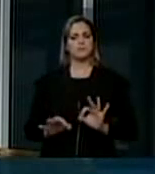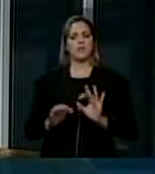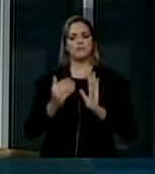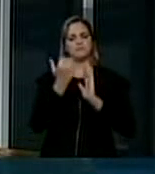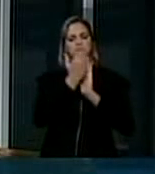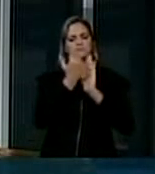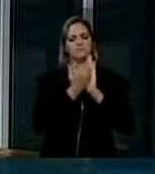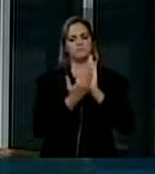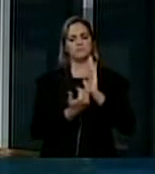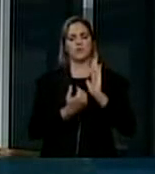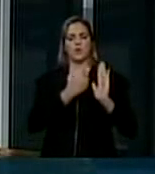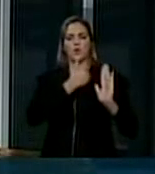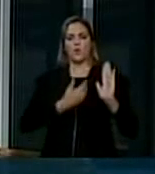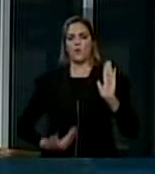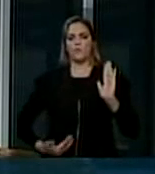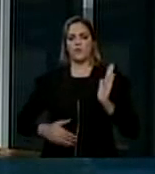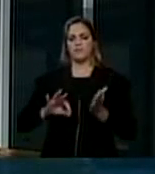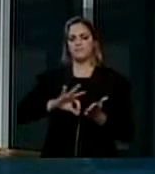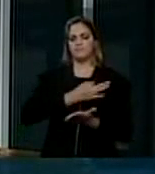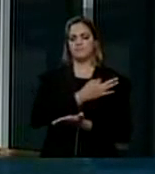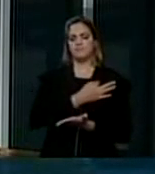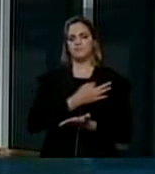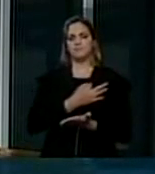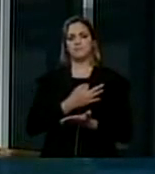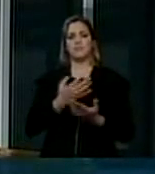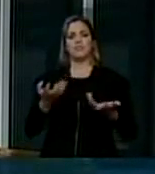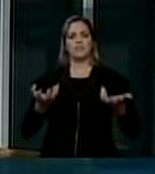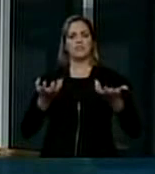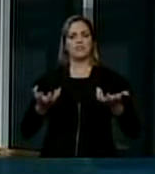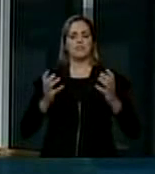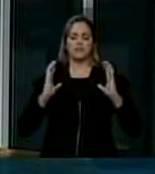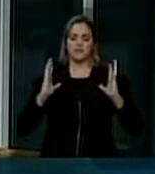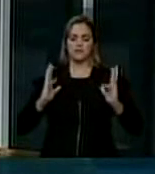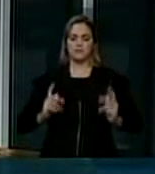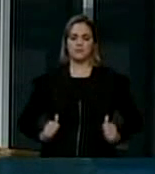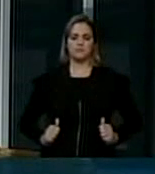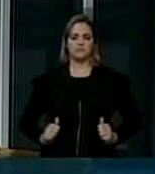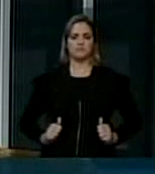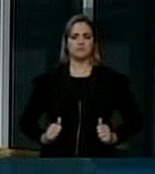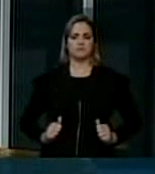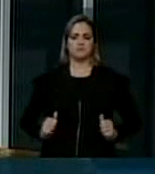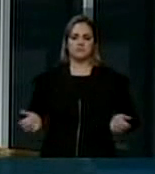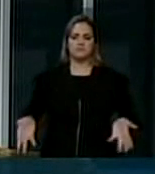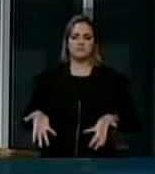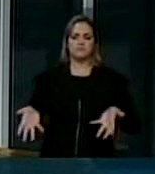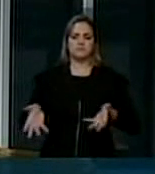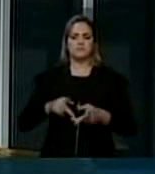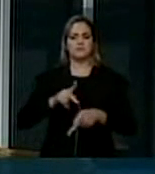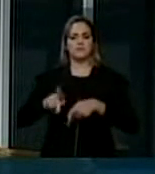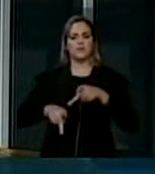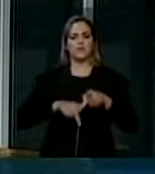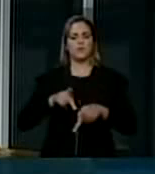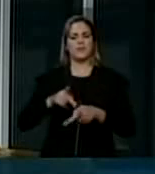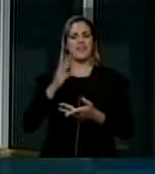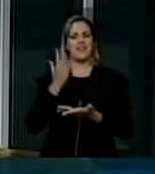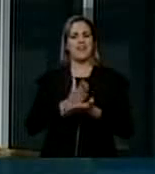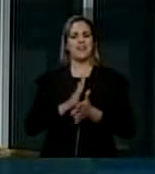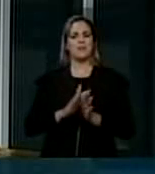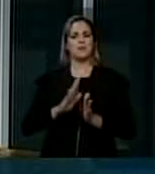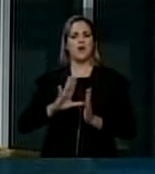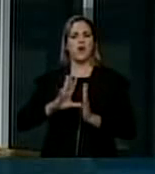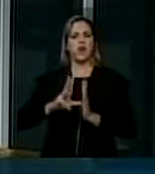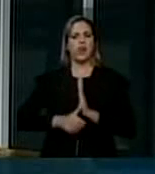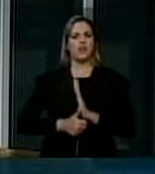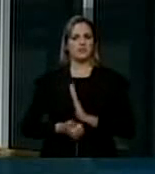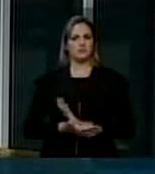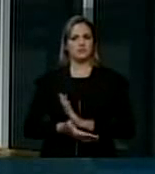por parte dos governos para promover a transparência, capacitar os cidadãos, combater a corrupção e